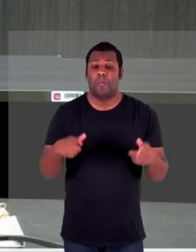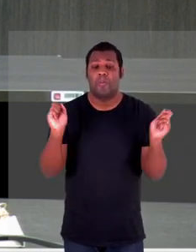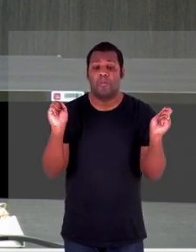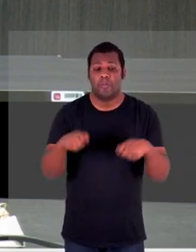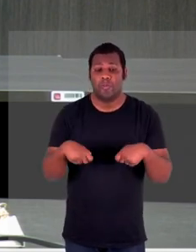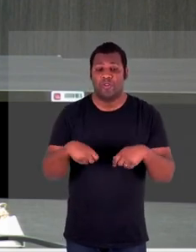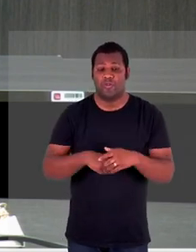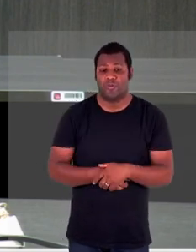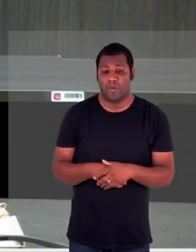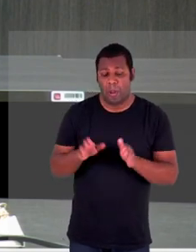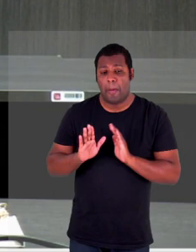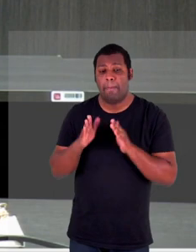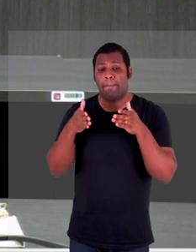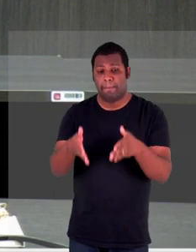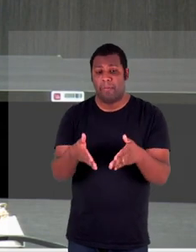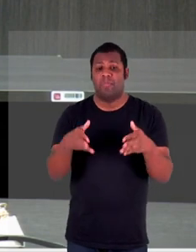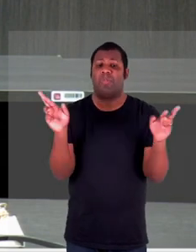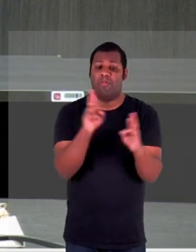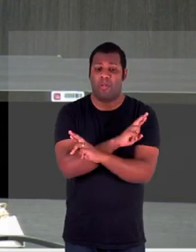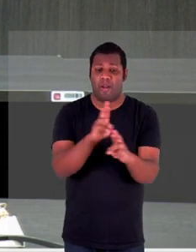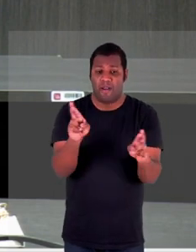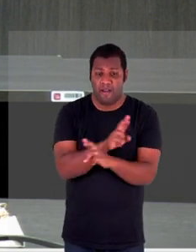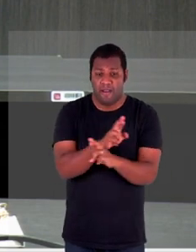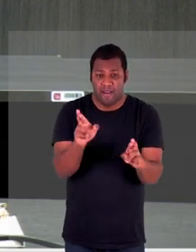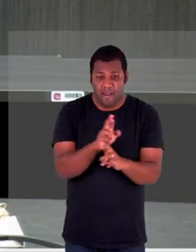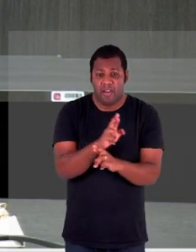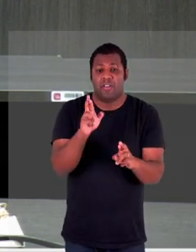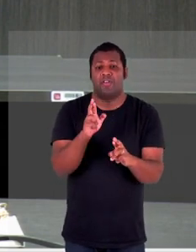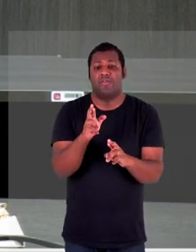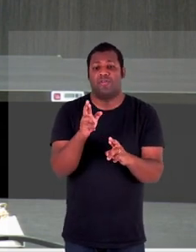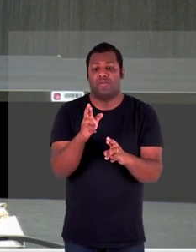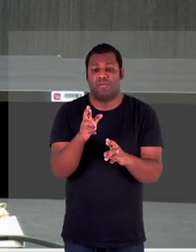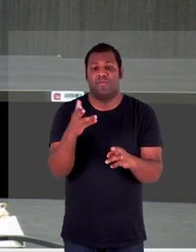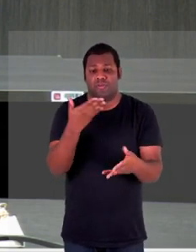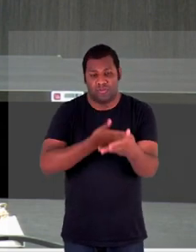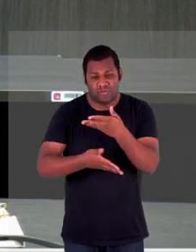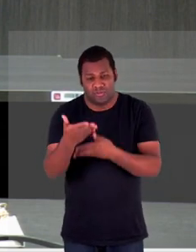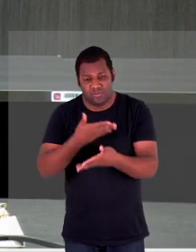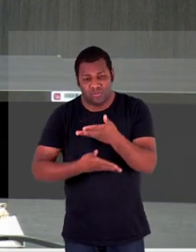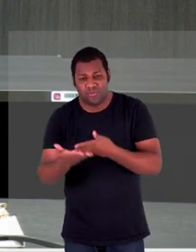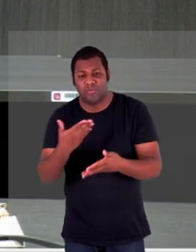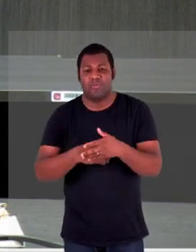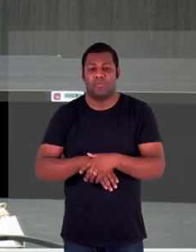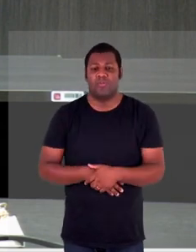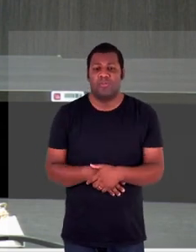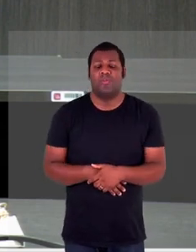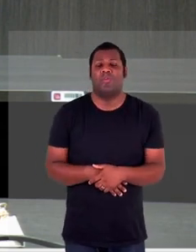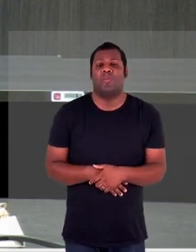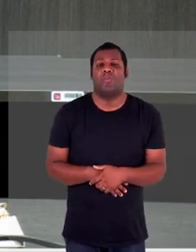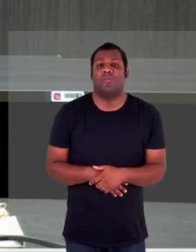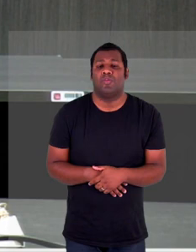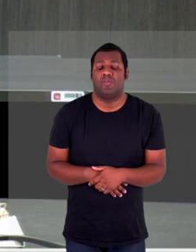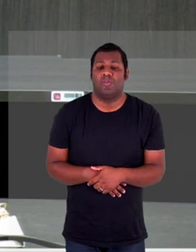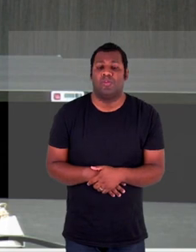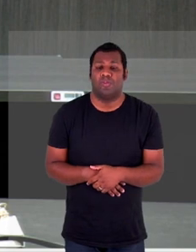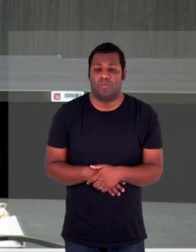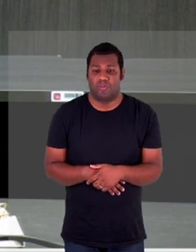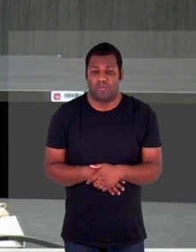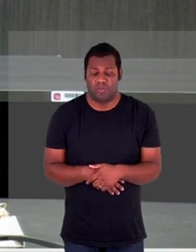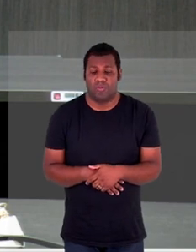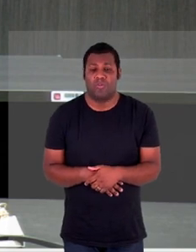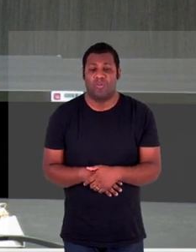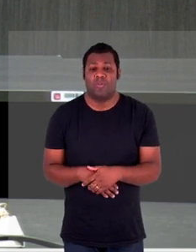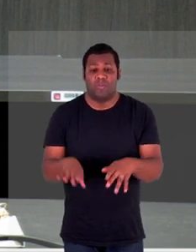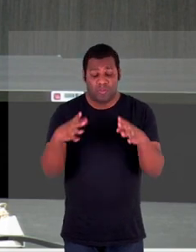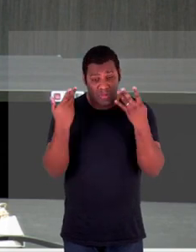estar atuando numa rede integrada de apoio a essas vítimas e a questão da